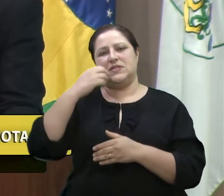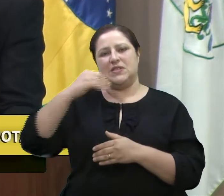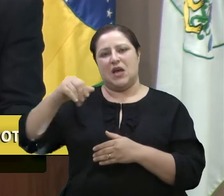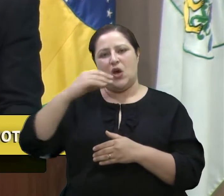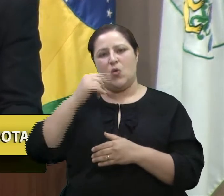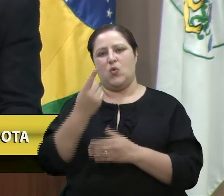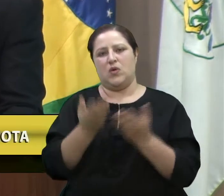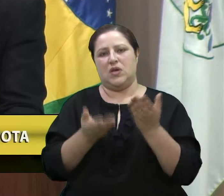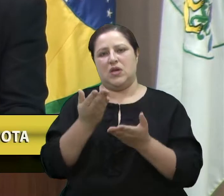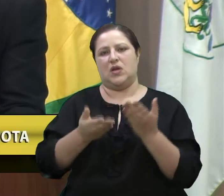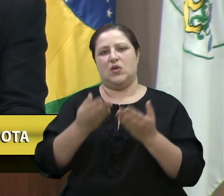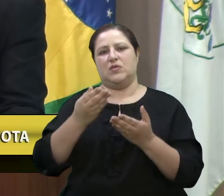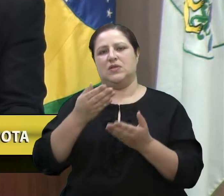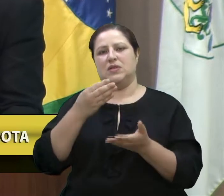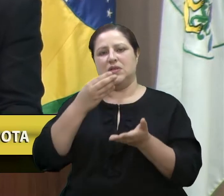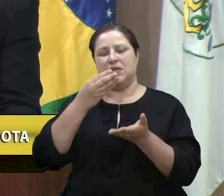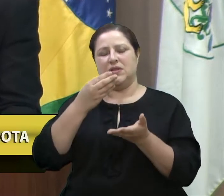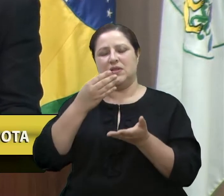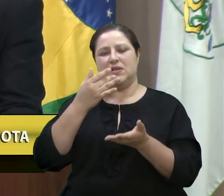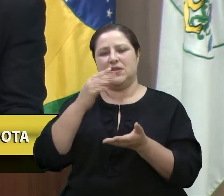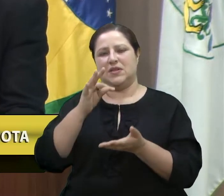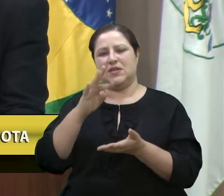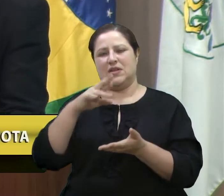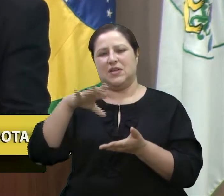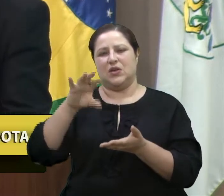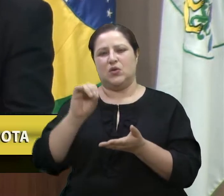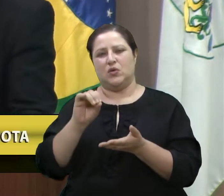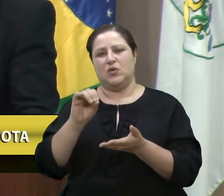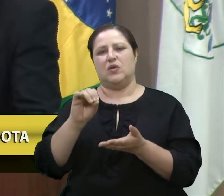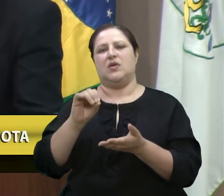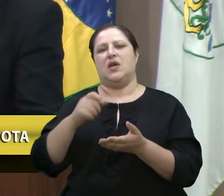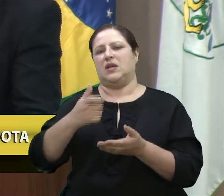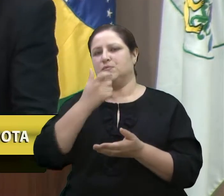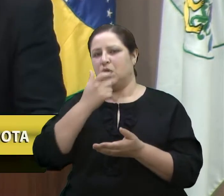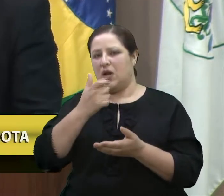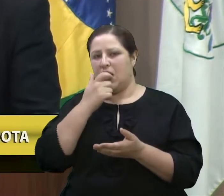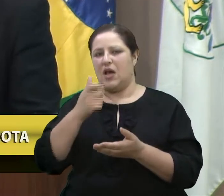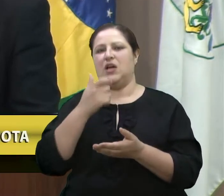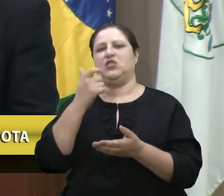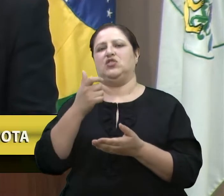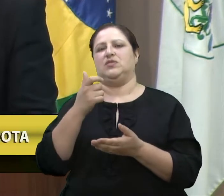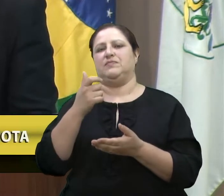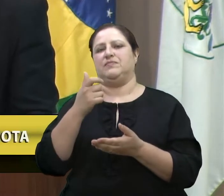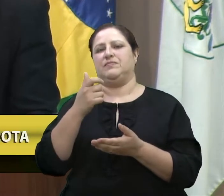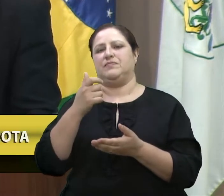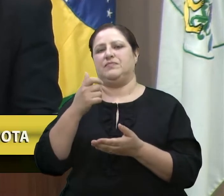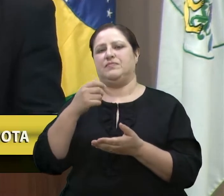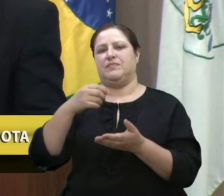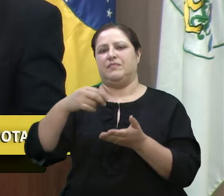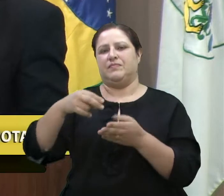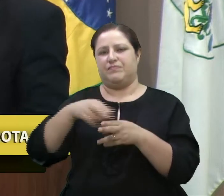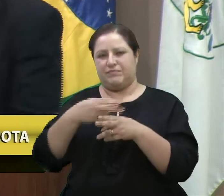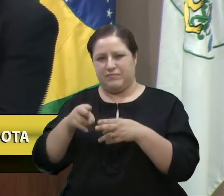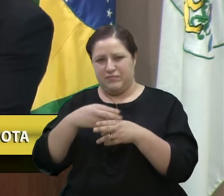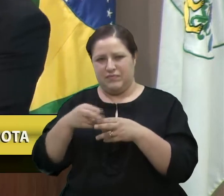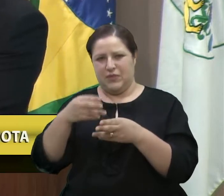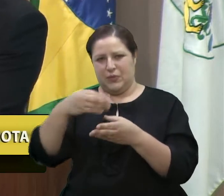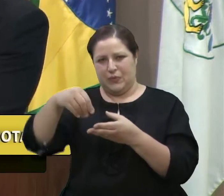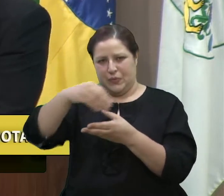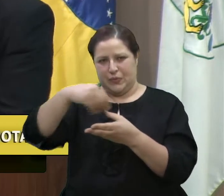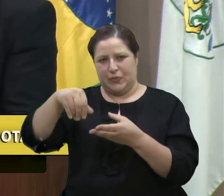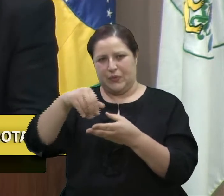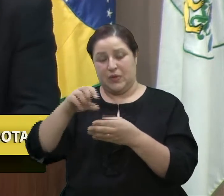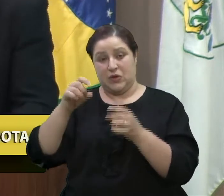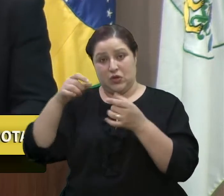de trigo, um quilo de café, bolacha e achocolatado por dia. E ainda sobra dinheiro pra comprar,